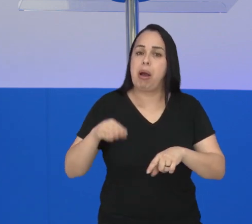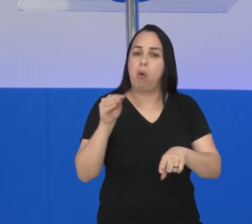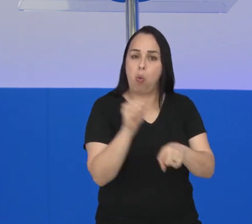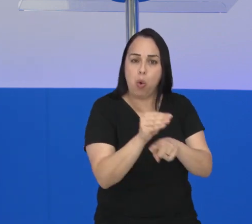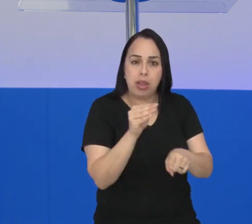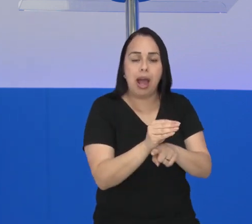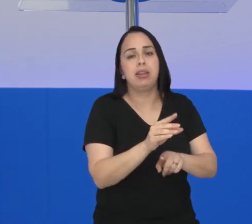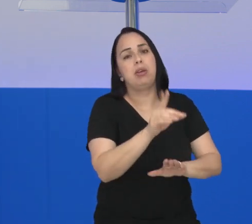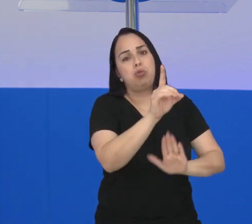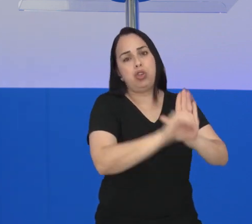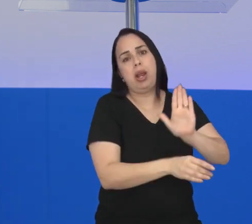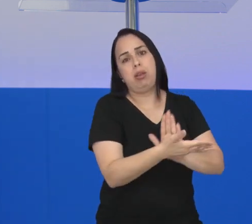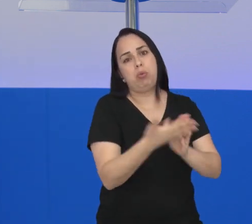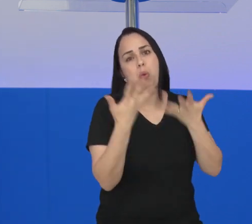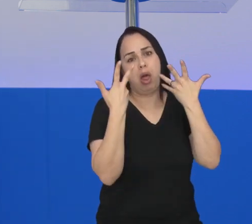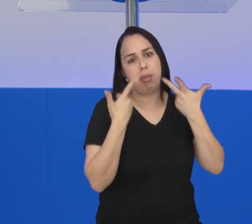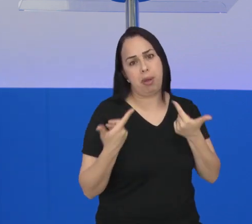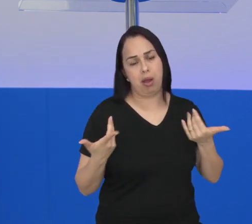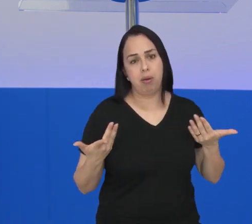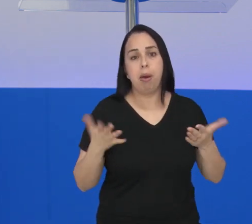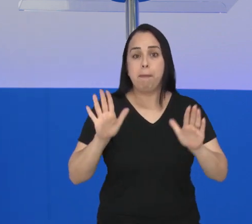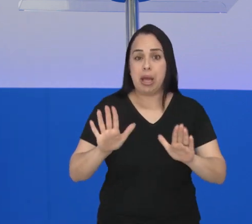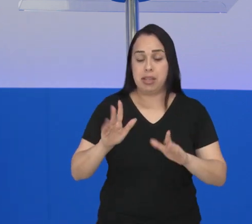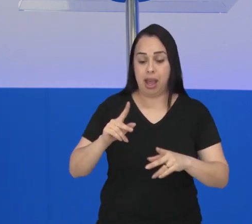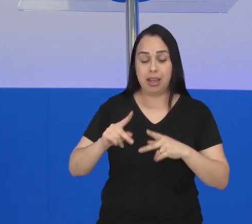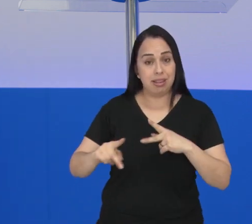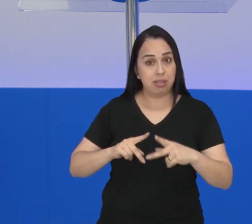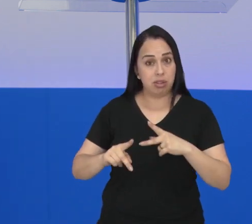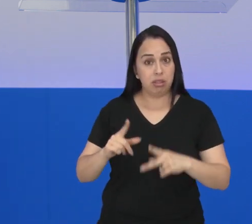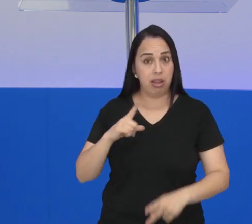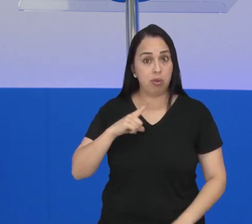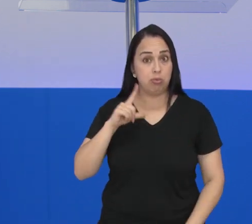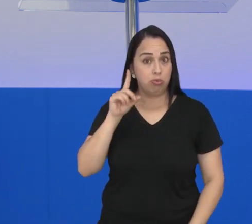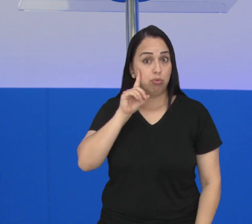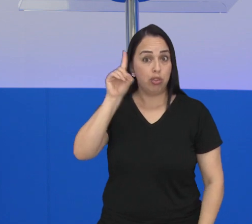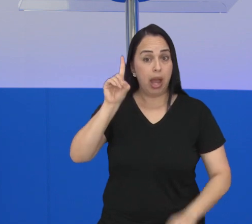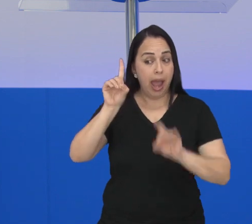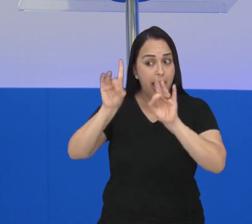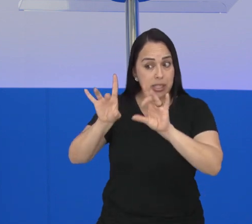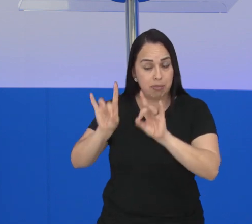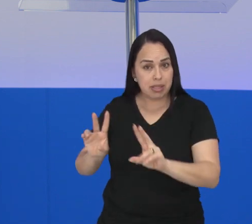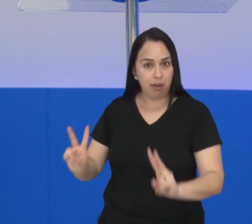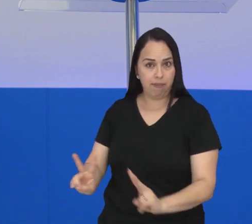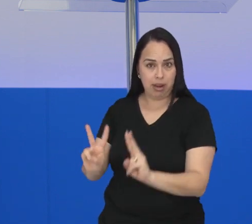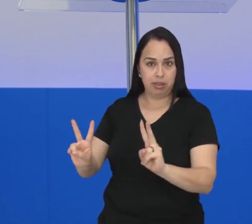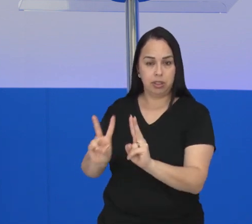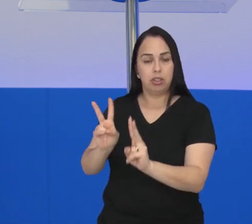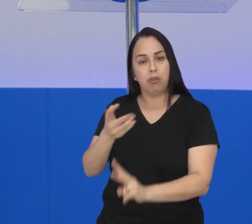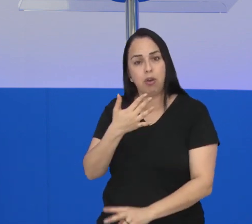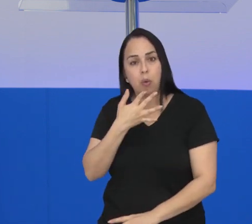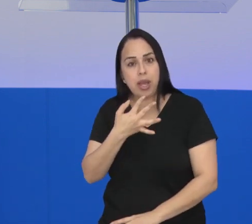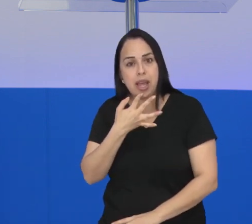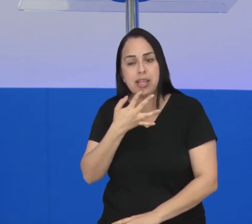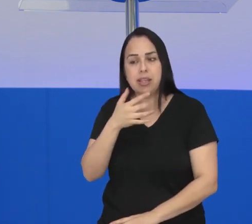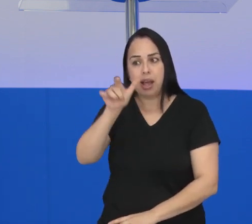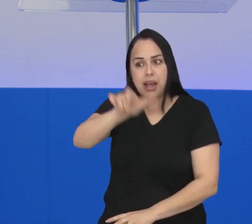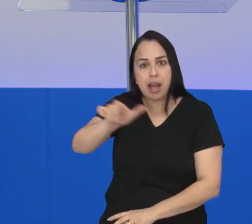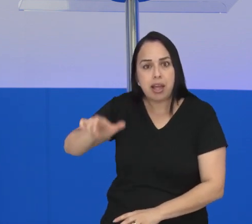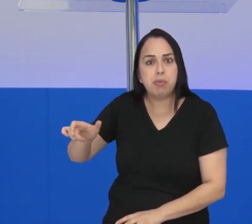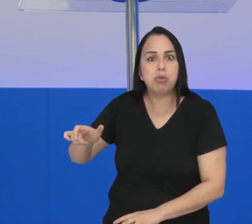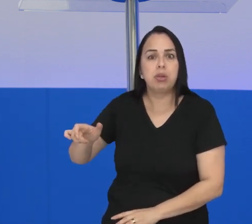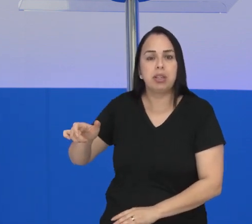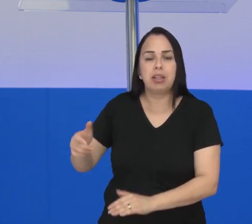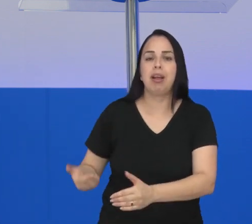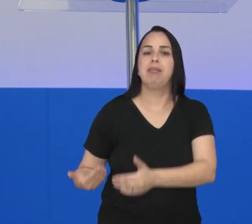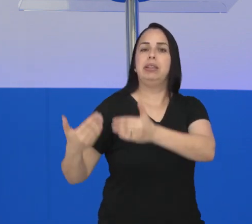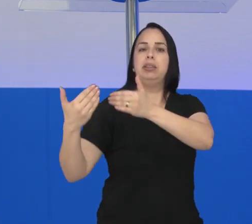garantir o cuidado e os direitos dos animais. E como nossa cidade tem um dia dedicado aos protetores, a gente foi conhecer exemplos daqueles